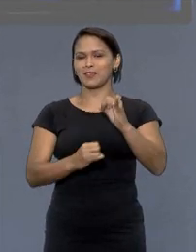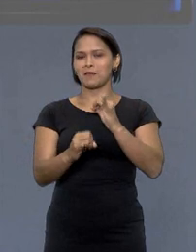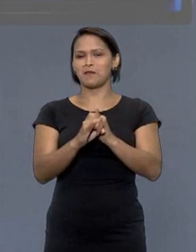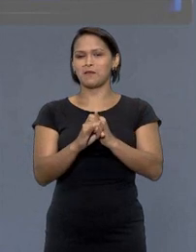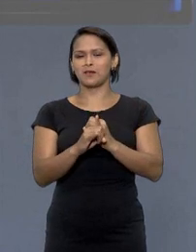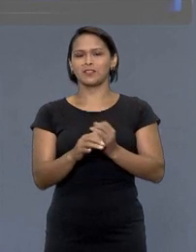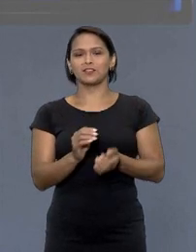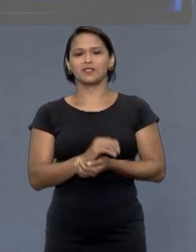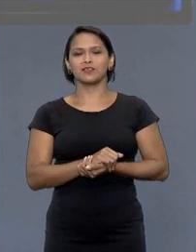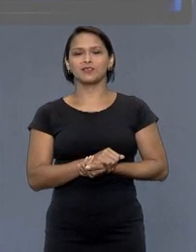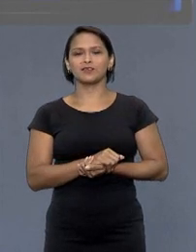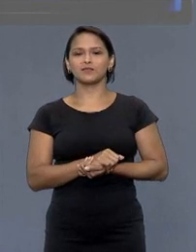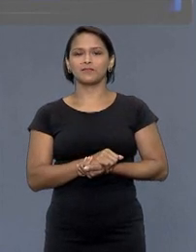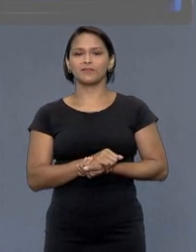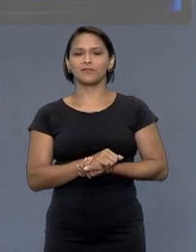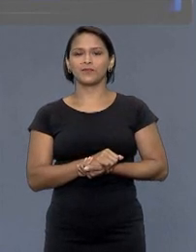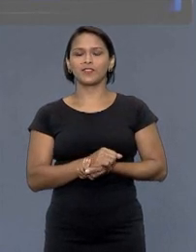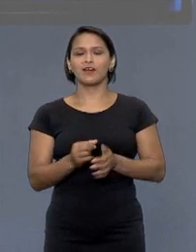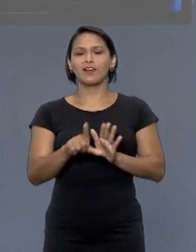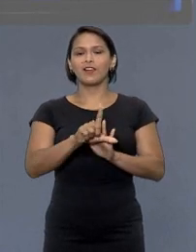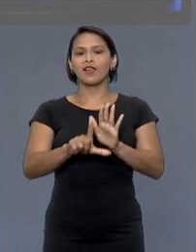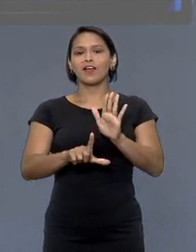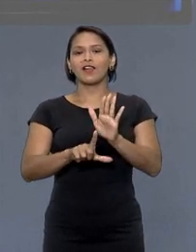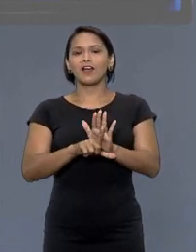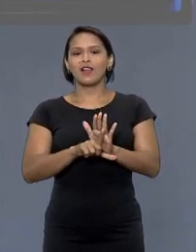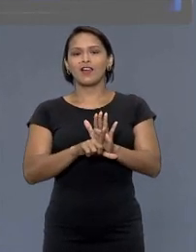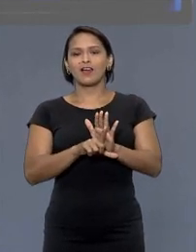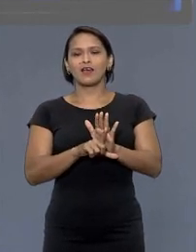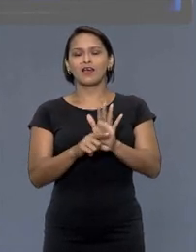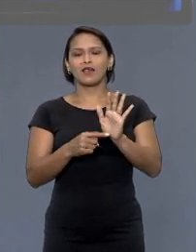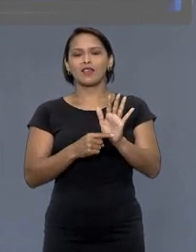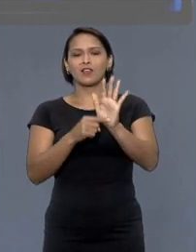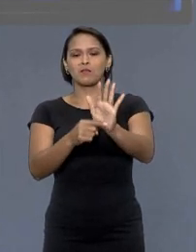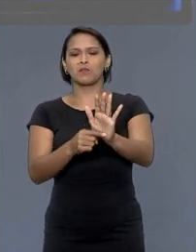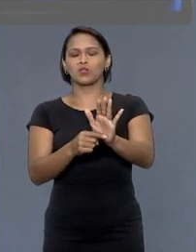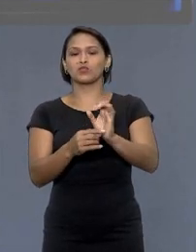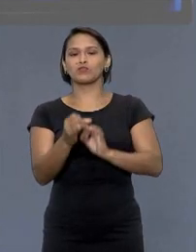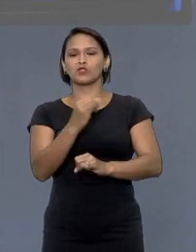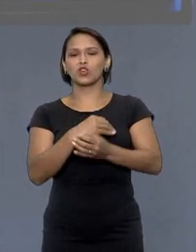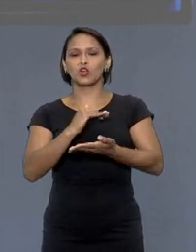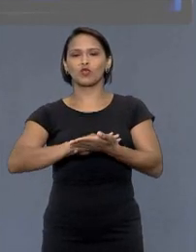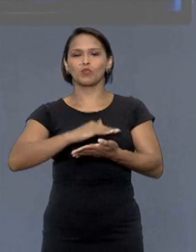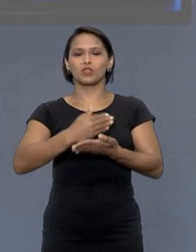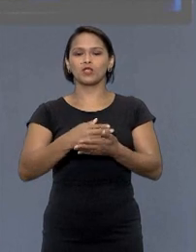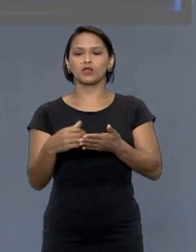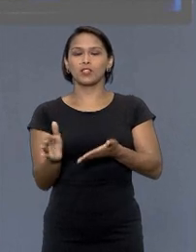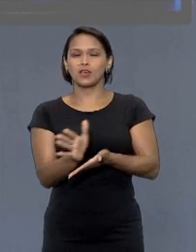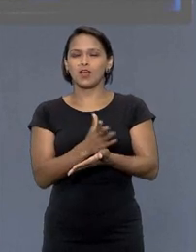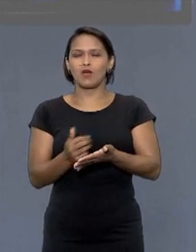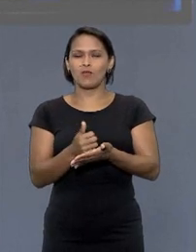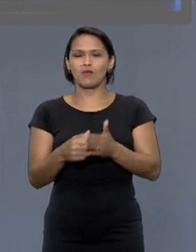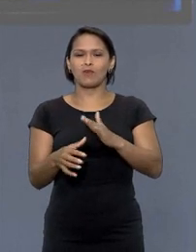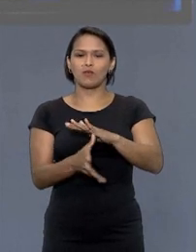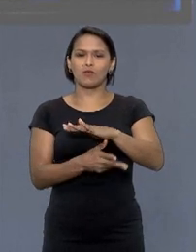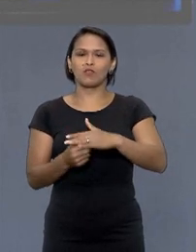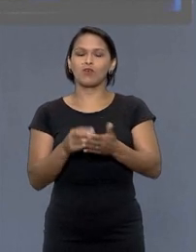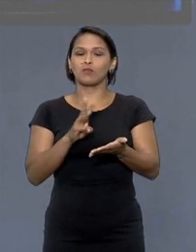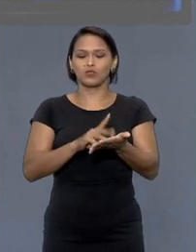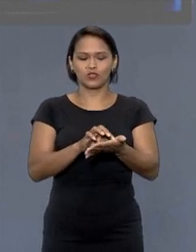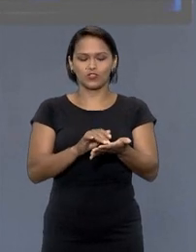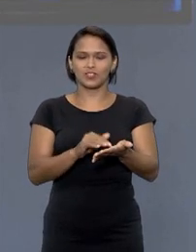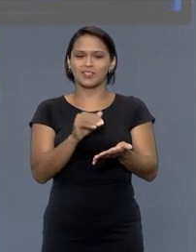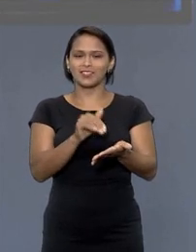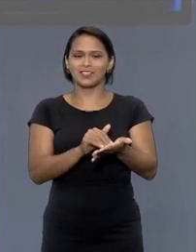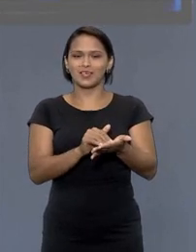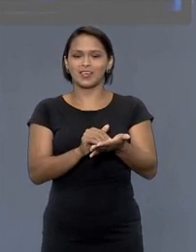autorizada de fotos íntimas a lei caracteriza os atos de invasão de computadores roubo de senhas violação de dados de